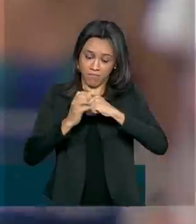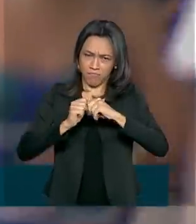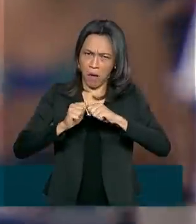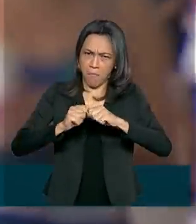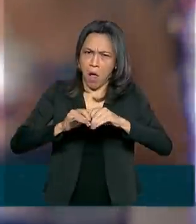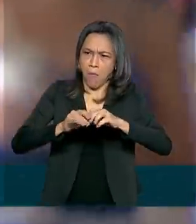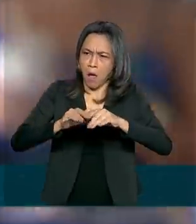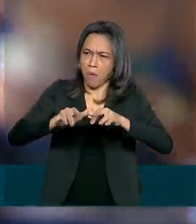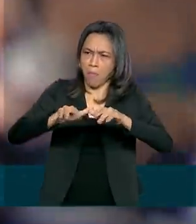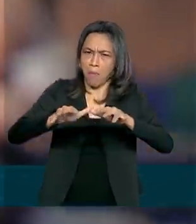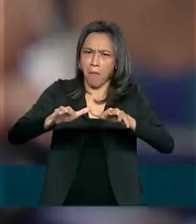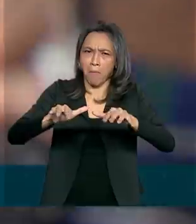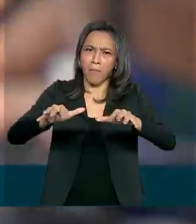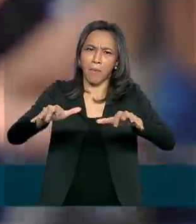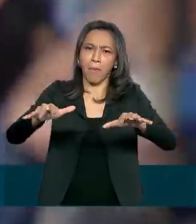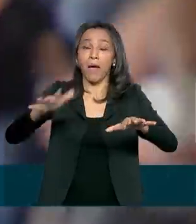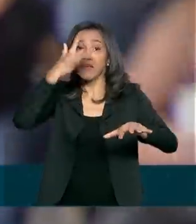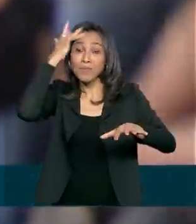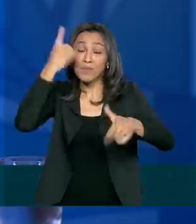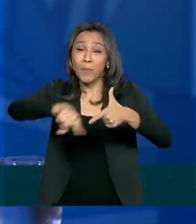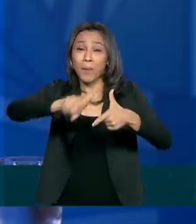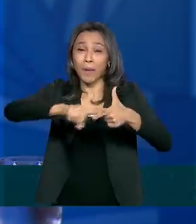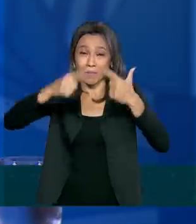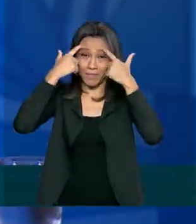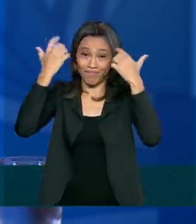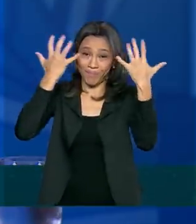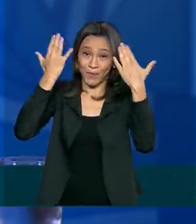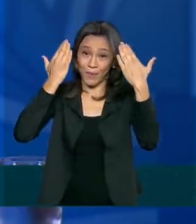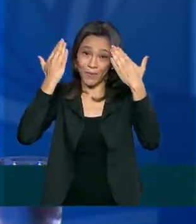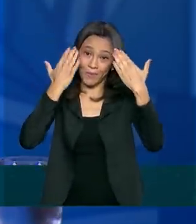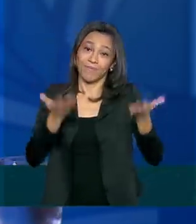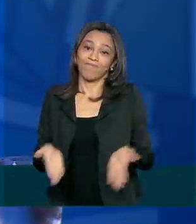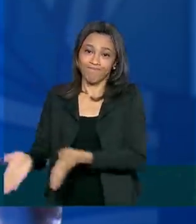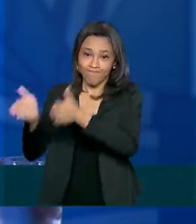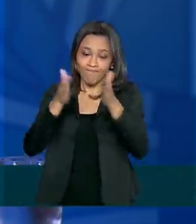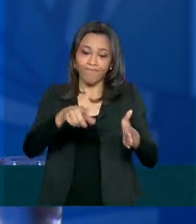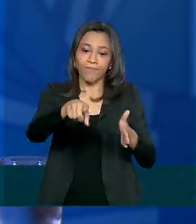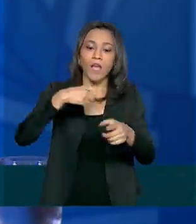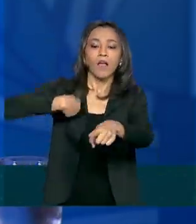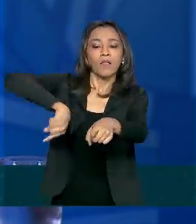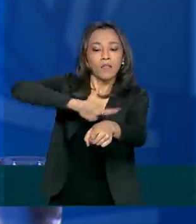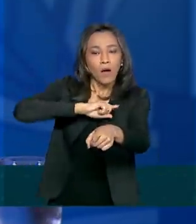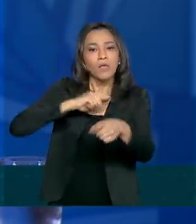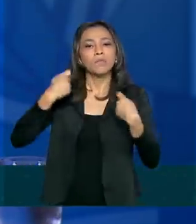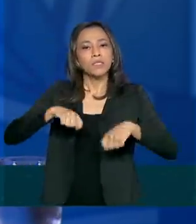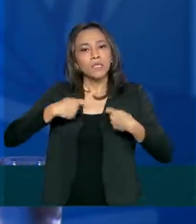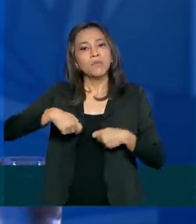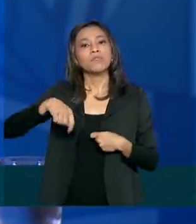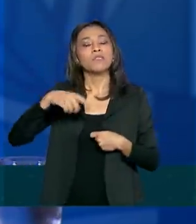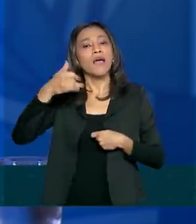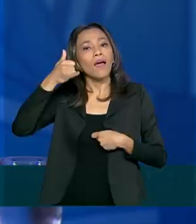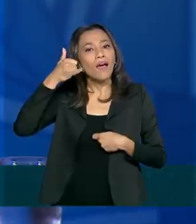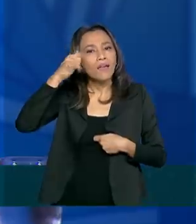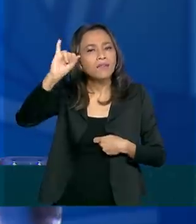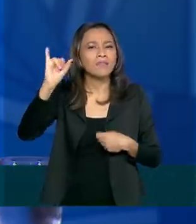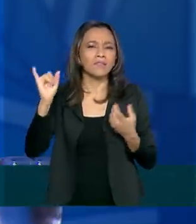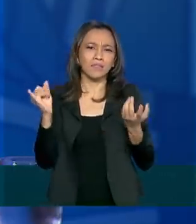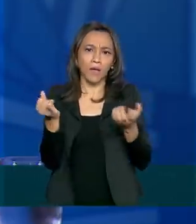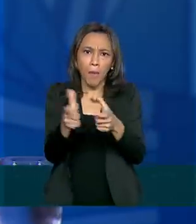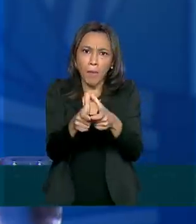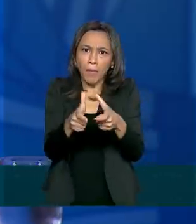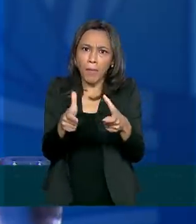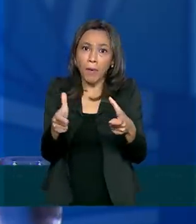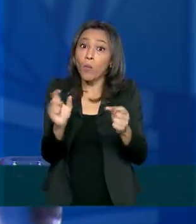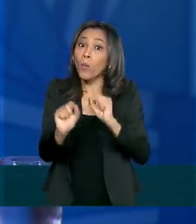mais pessoas estão apresentando problemas psiquiátricos. Nós entendemos que nós precisamos prevenir o aumento de